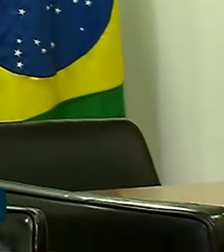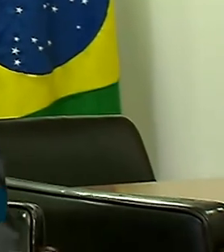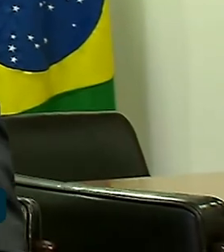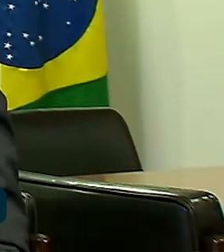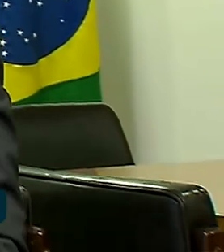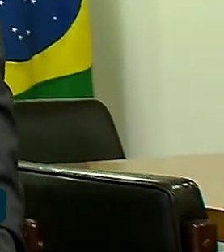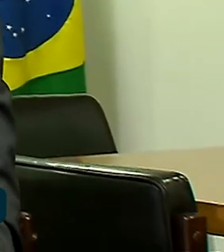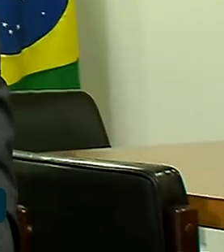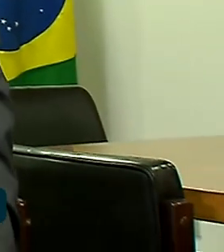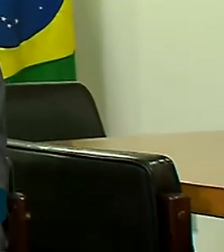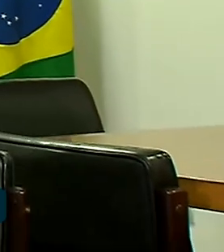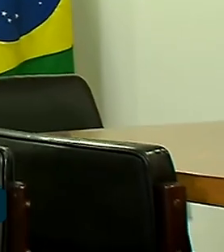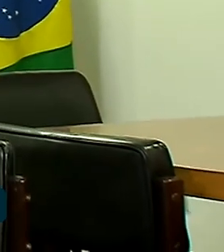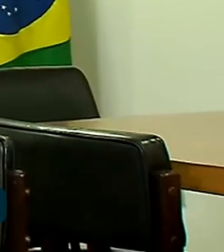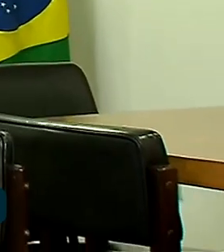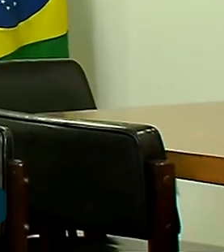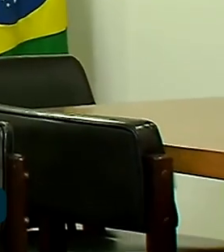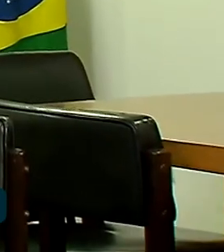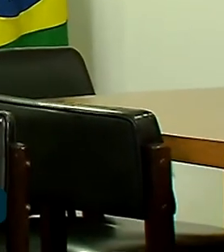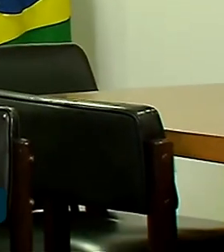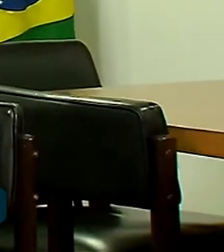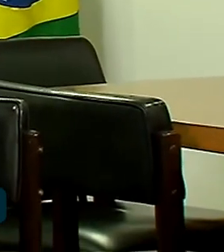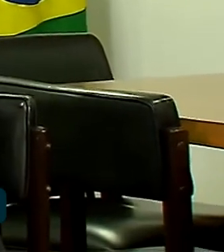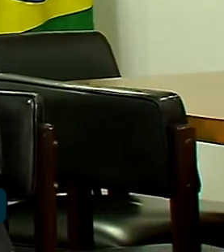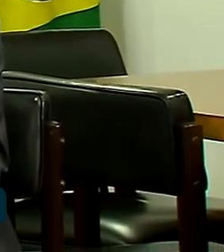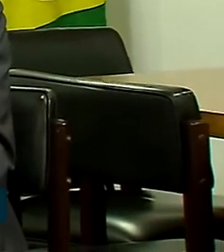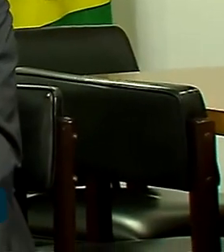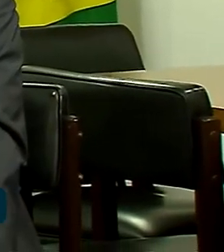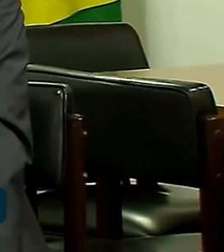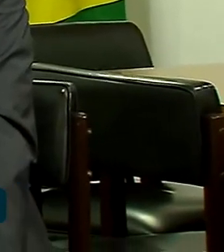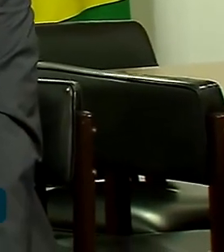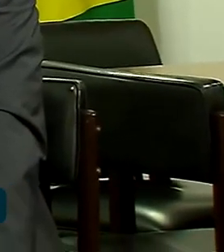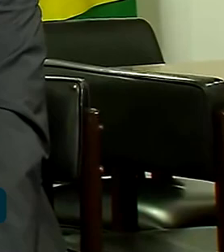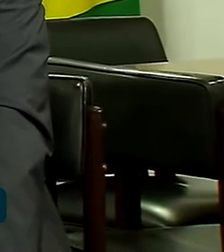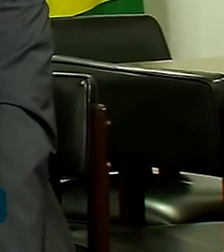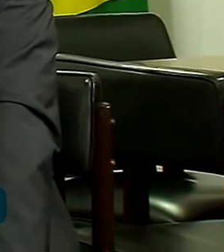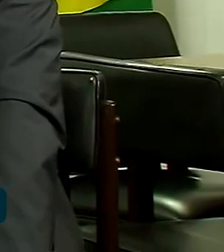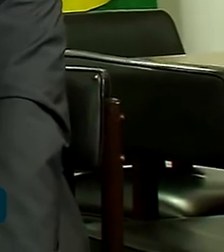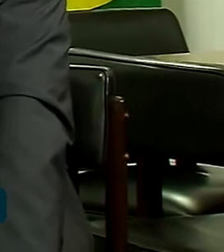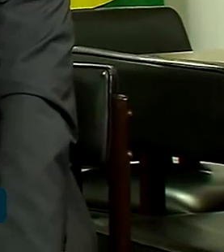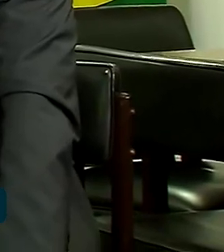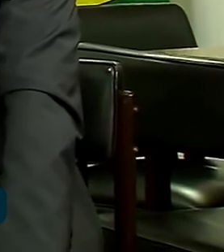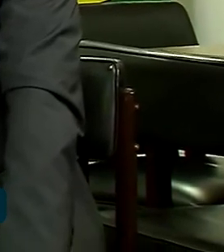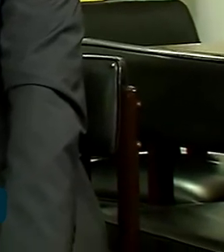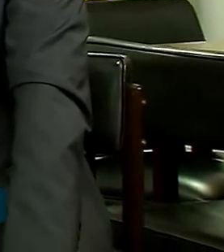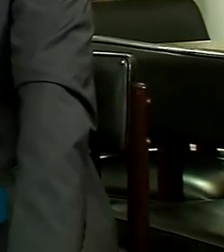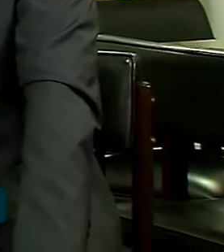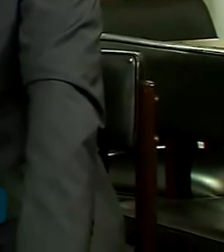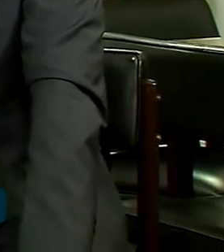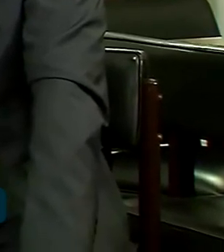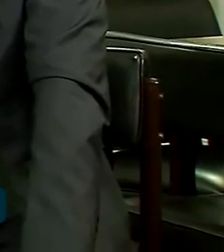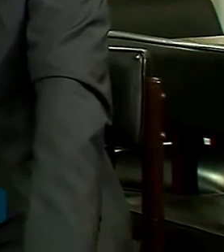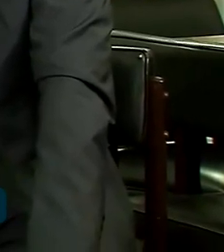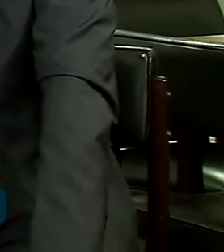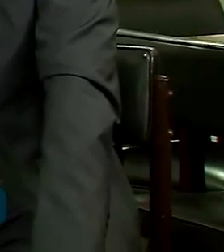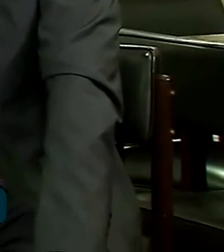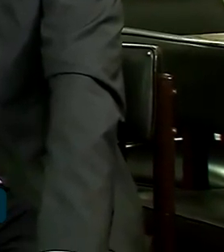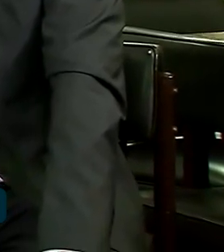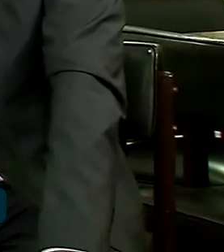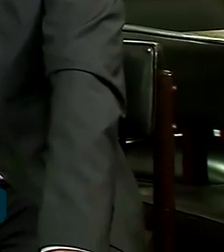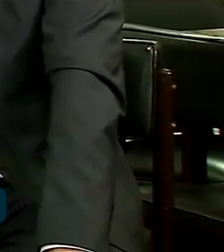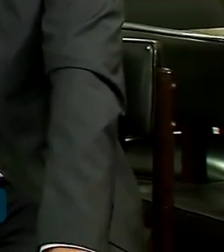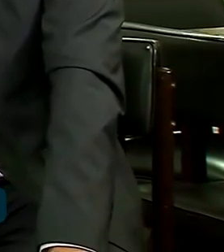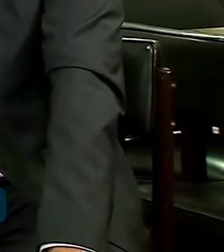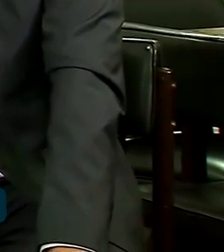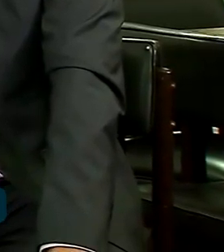fala que uma reforma ministerial vem por aí para ampliar a base de apoio no Congresso. Estamos